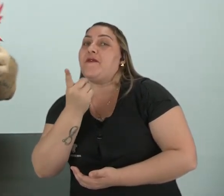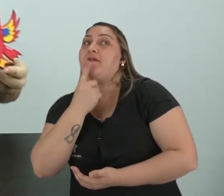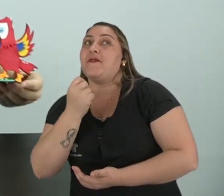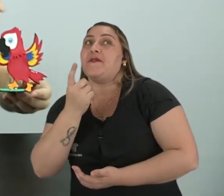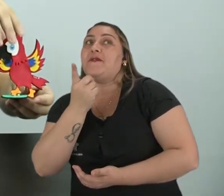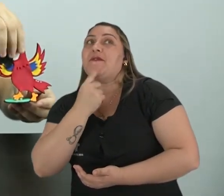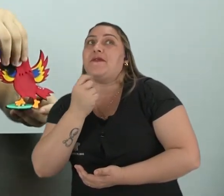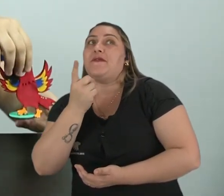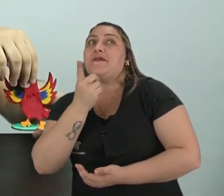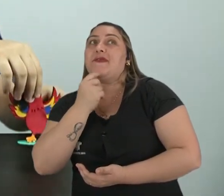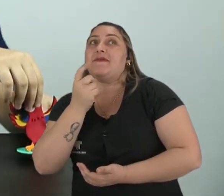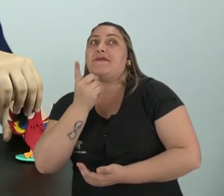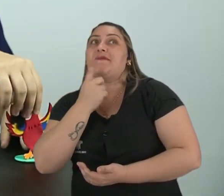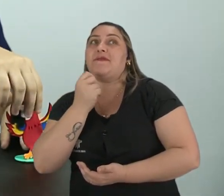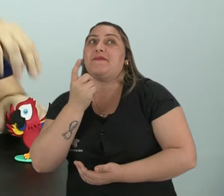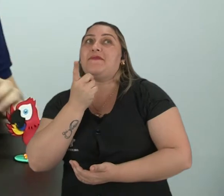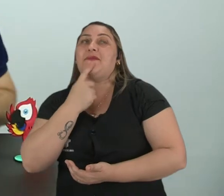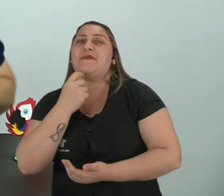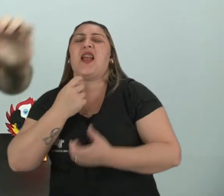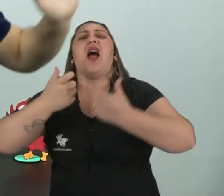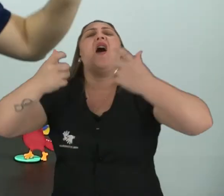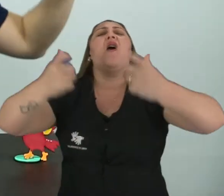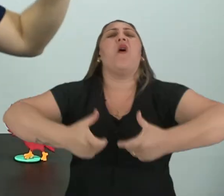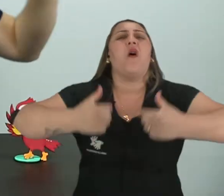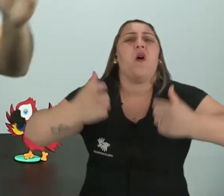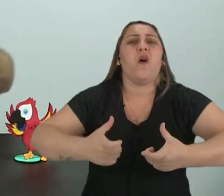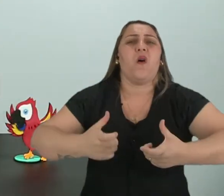arara. A arara é da onde?